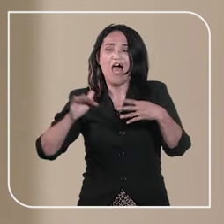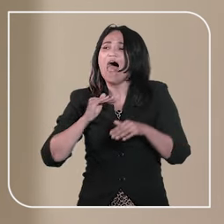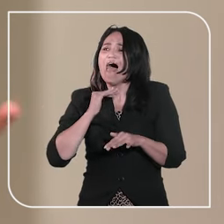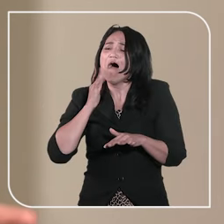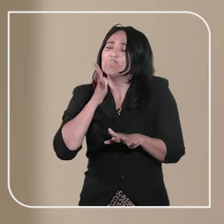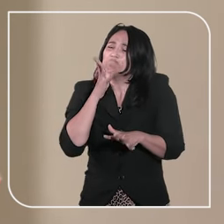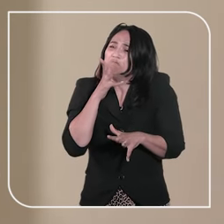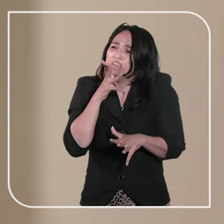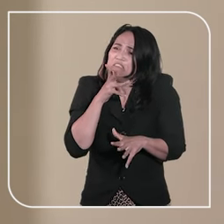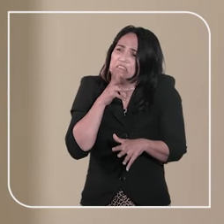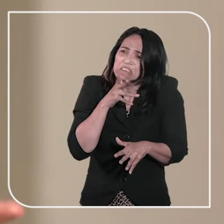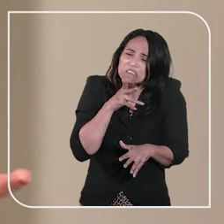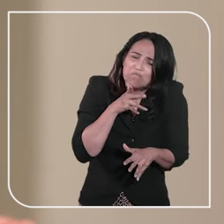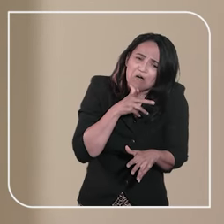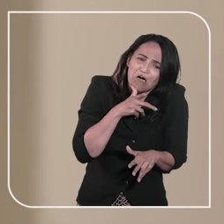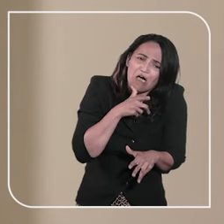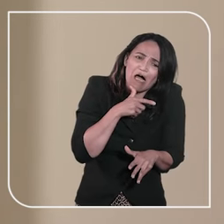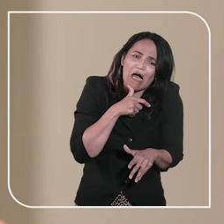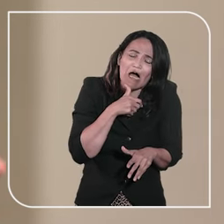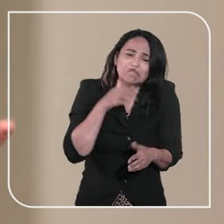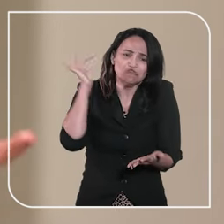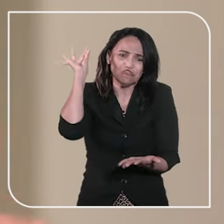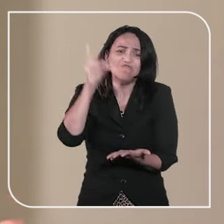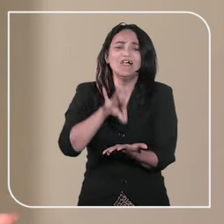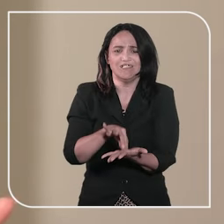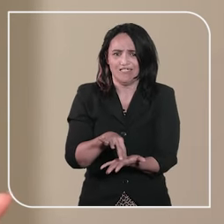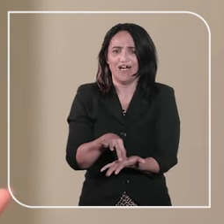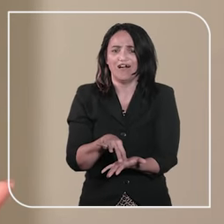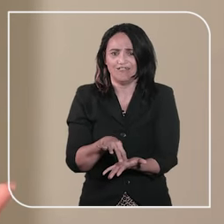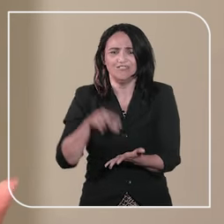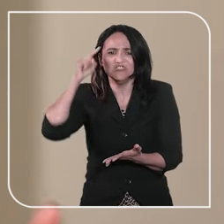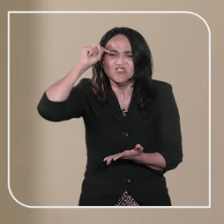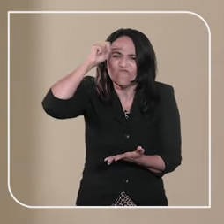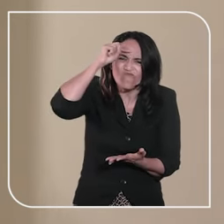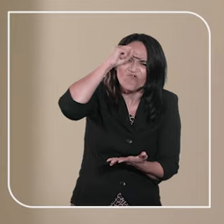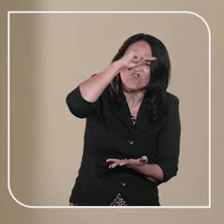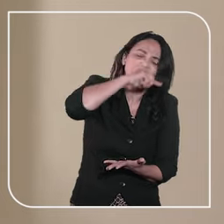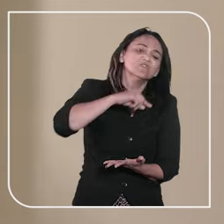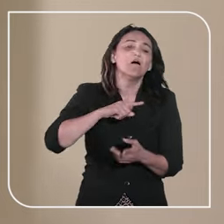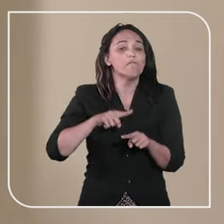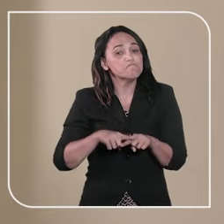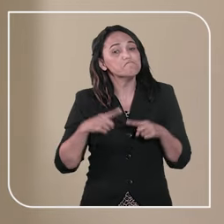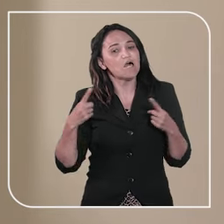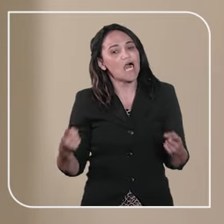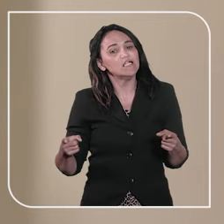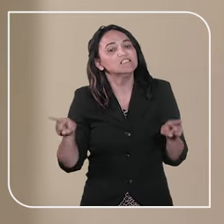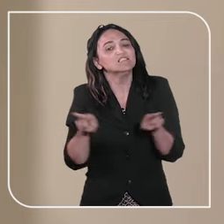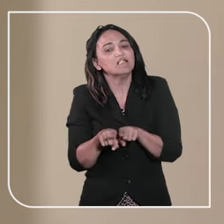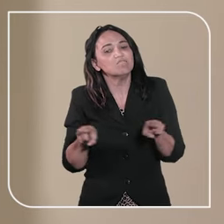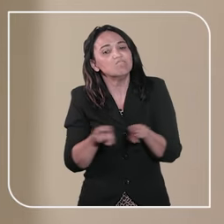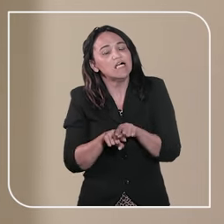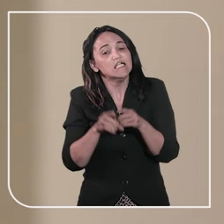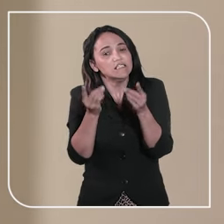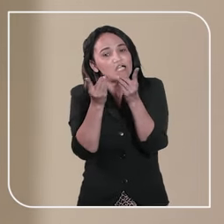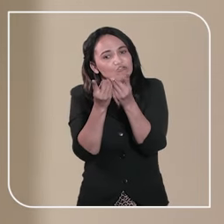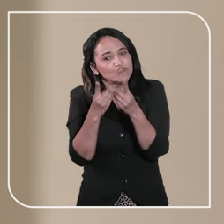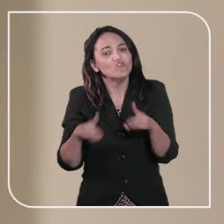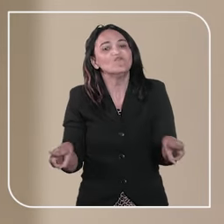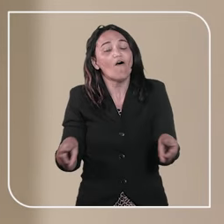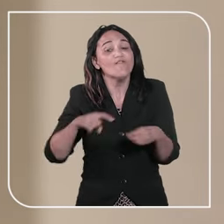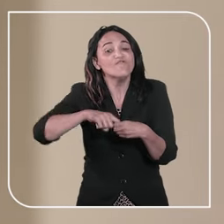demorado, realmente, e desgastante. Mas, também há o divórcio